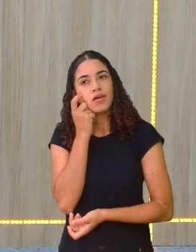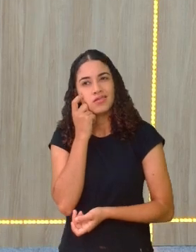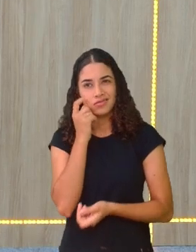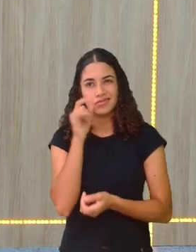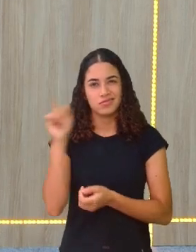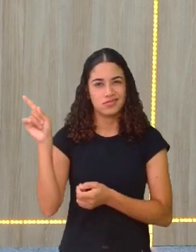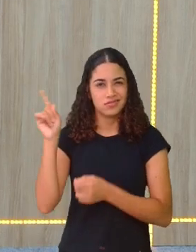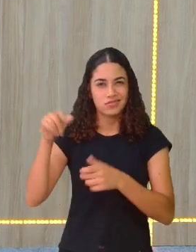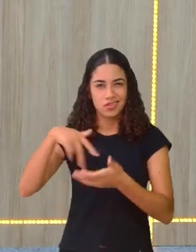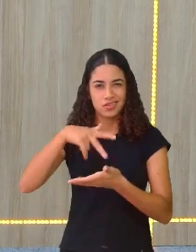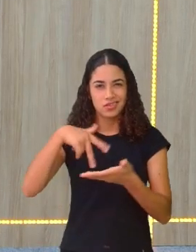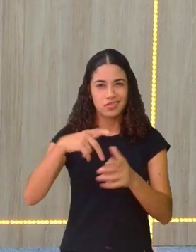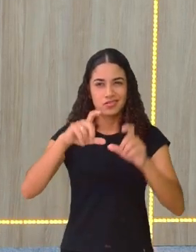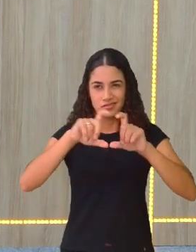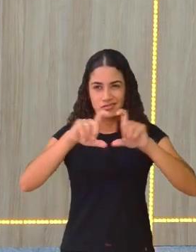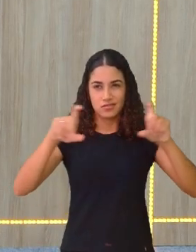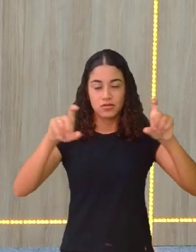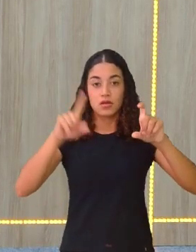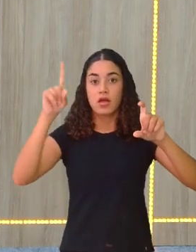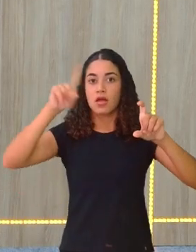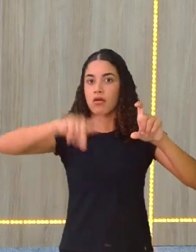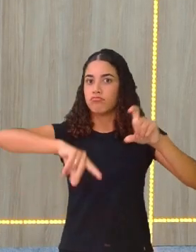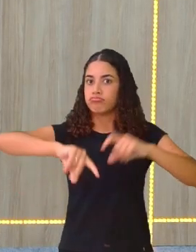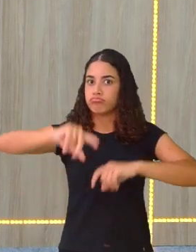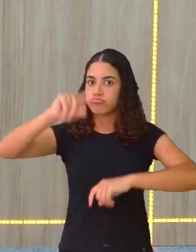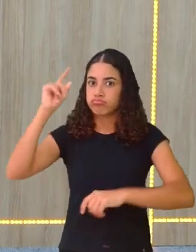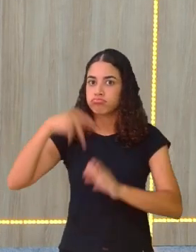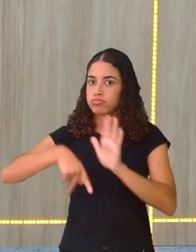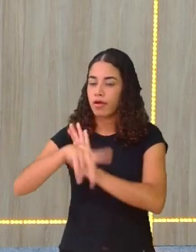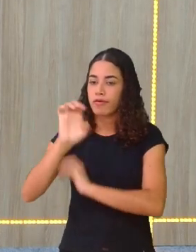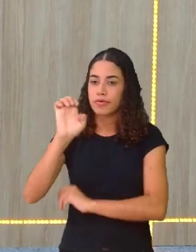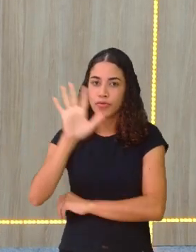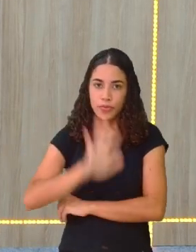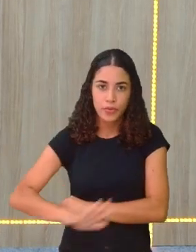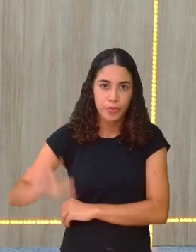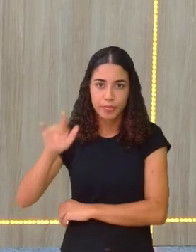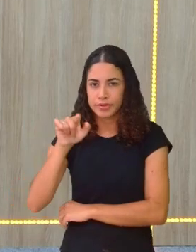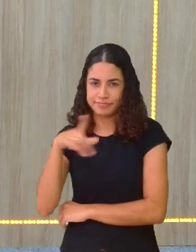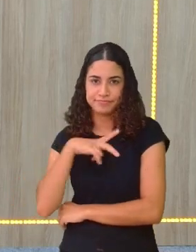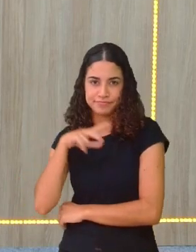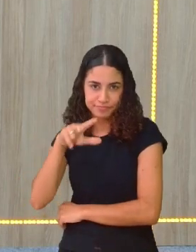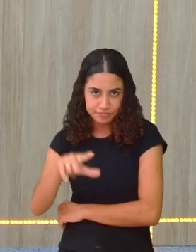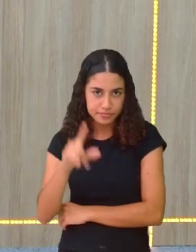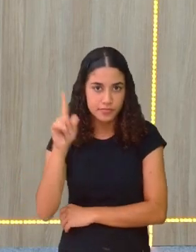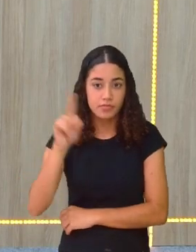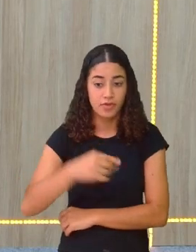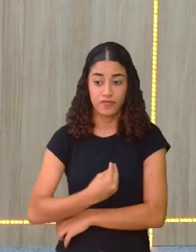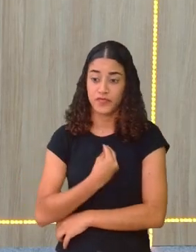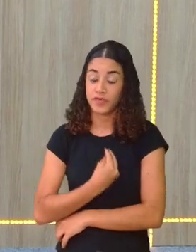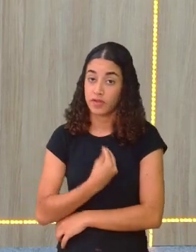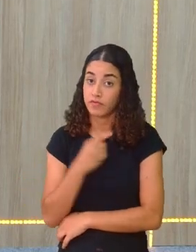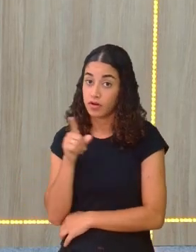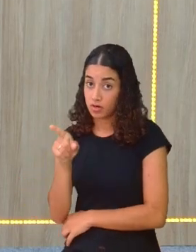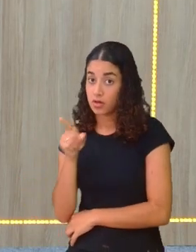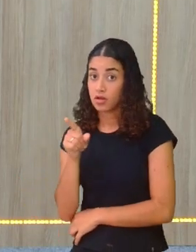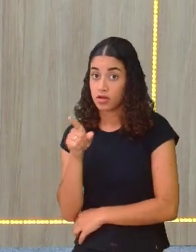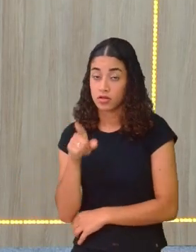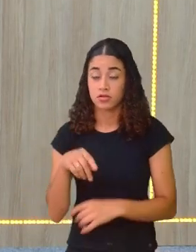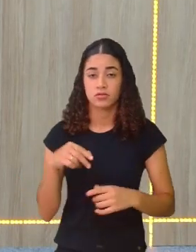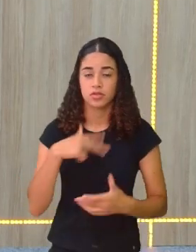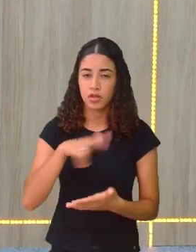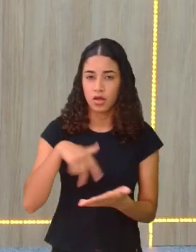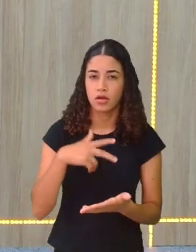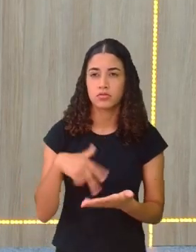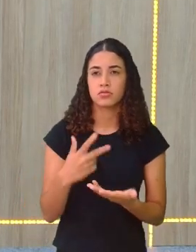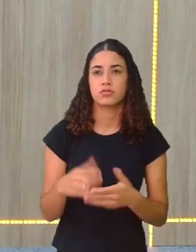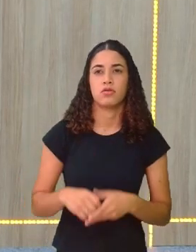antiga, né? É uma coisa que veio da Europa, veio lá de Portugal, era muito vivenciado, né? Essas danças,